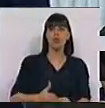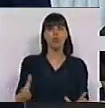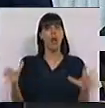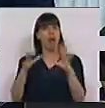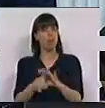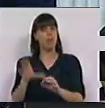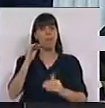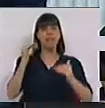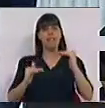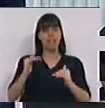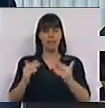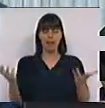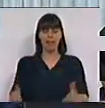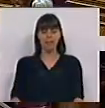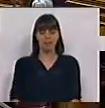mais adequada e mais equilibrada.